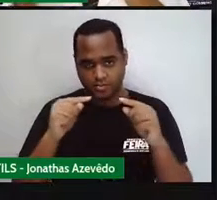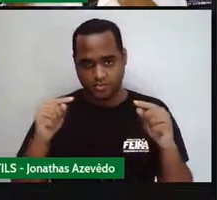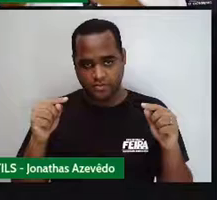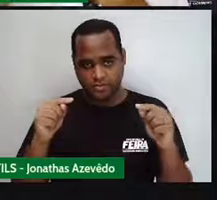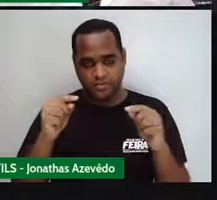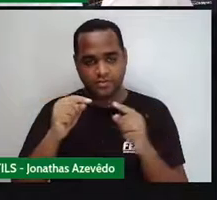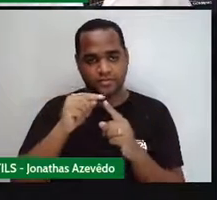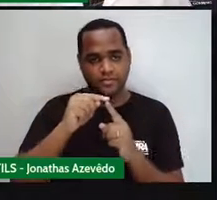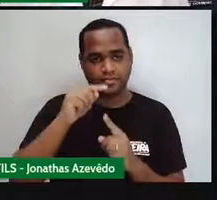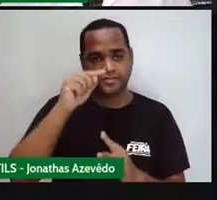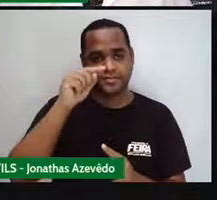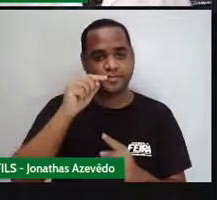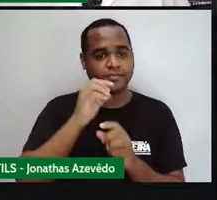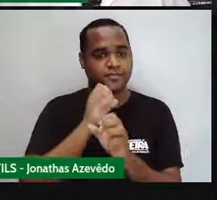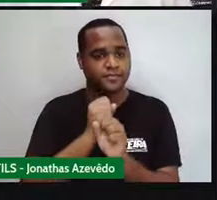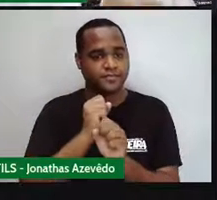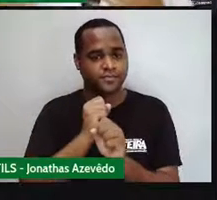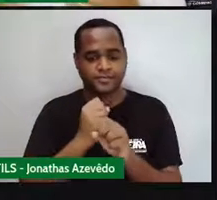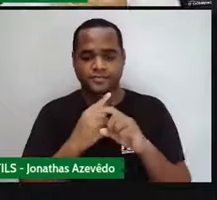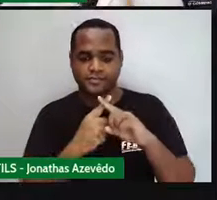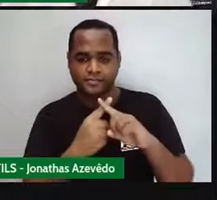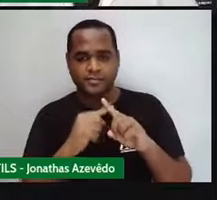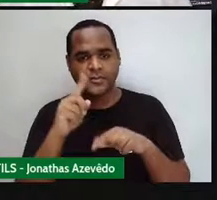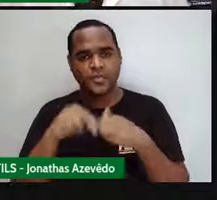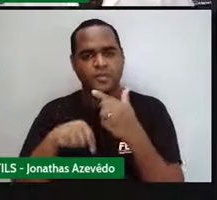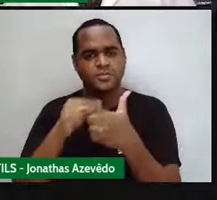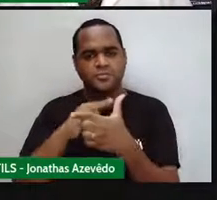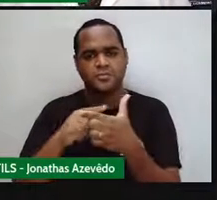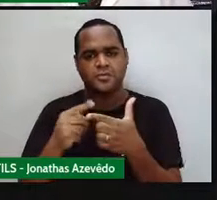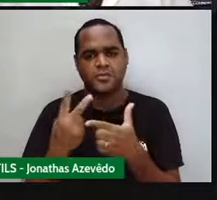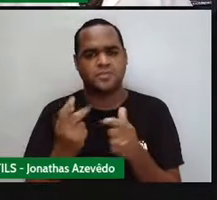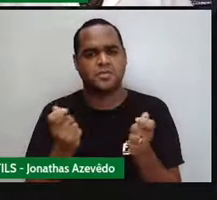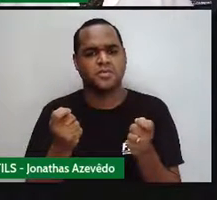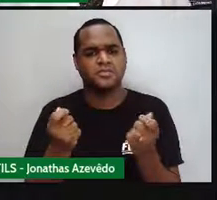e depois dividir por dois? Por que que é assim?